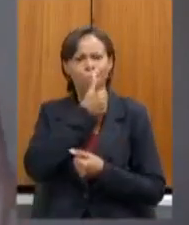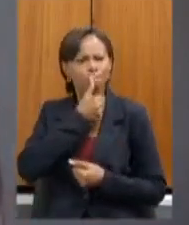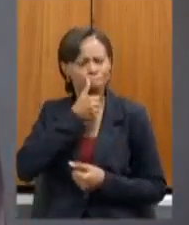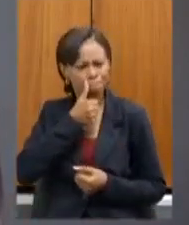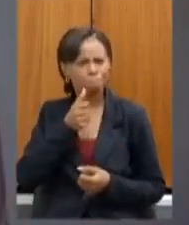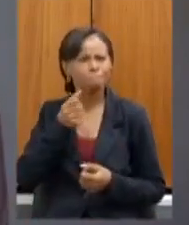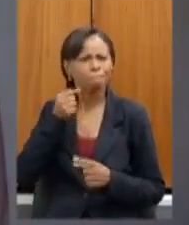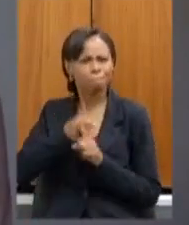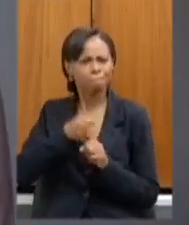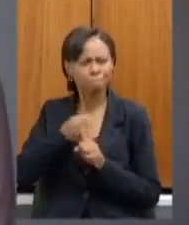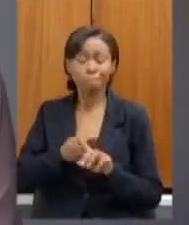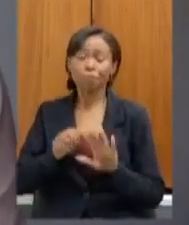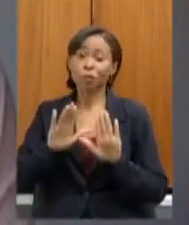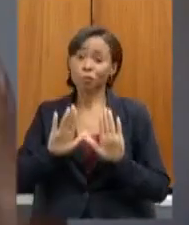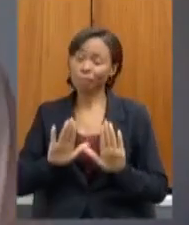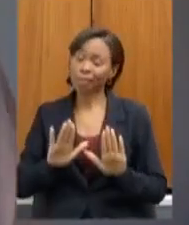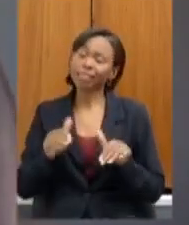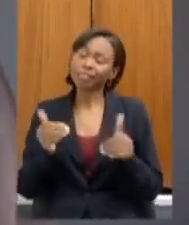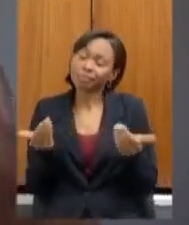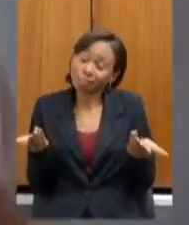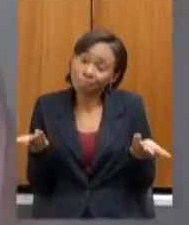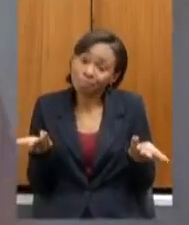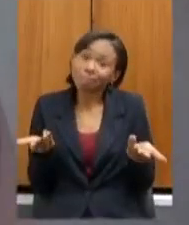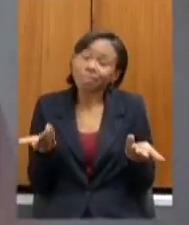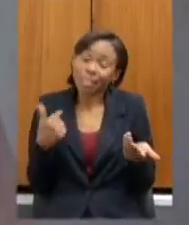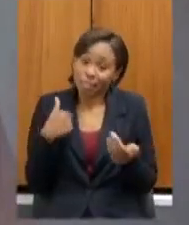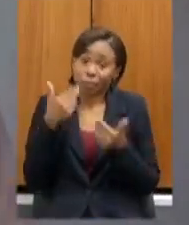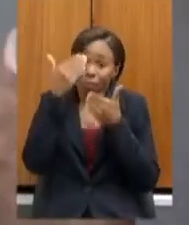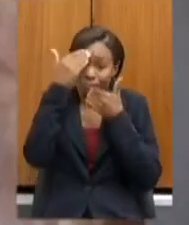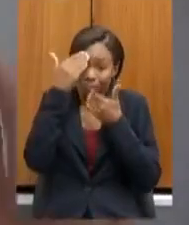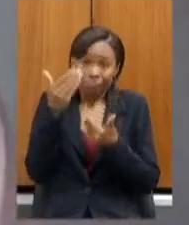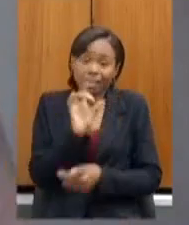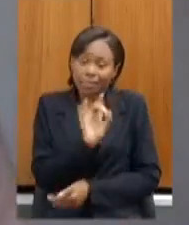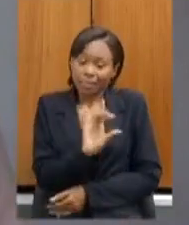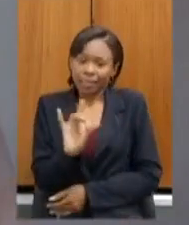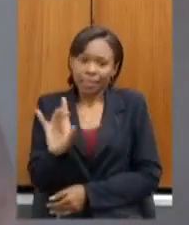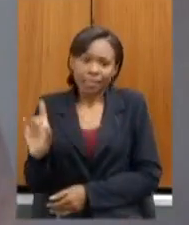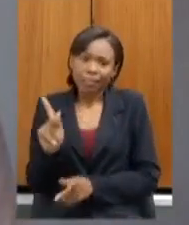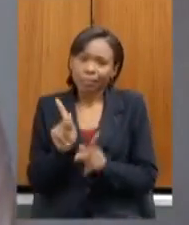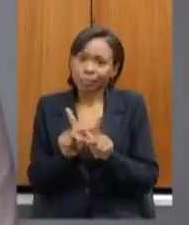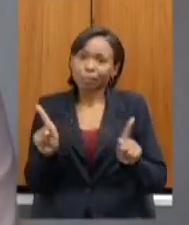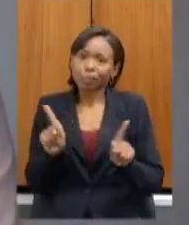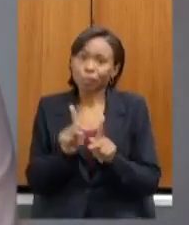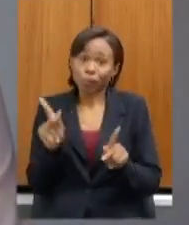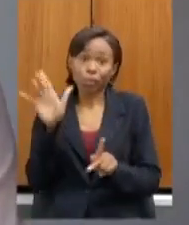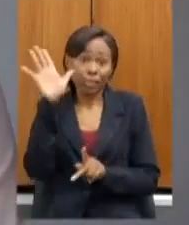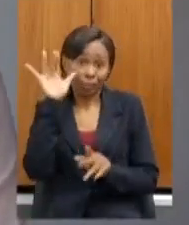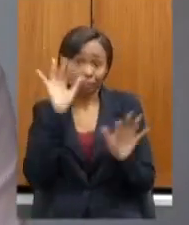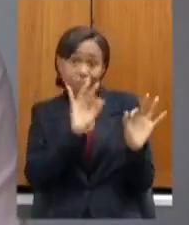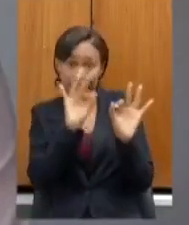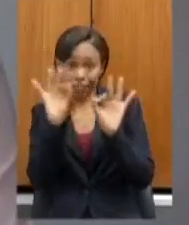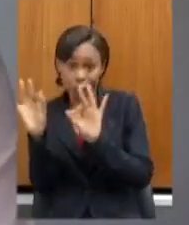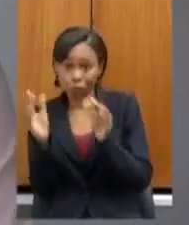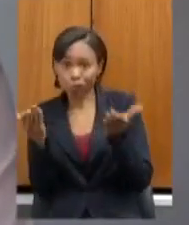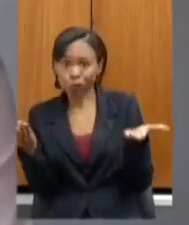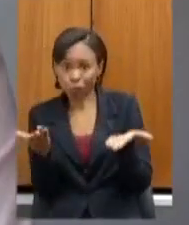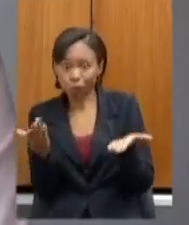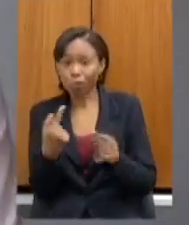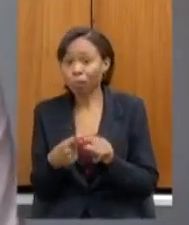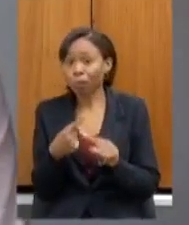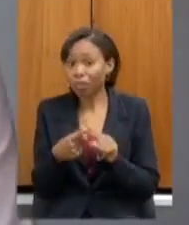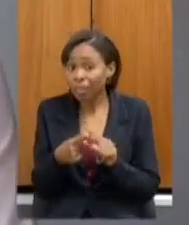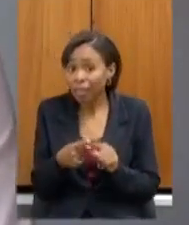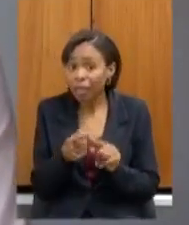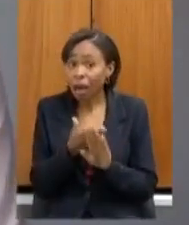essa audiência agradecendo a garra de cada um dos professores que estão assistindo porque ter vivido o ano